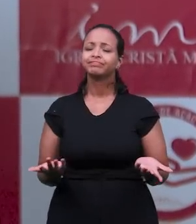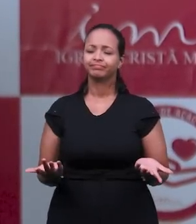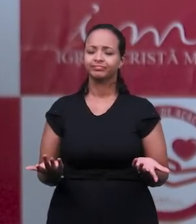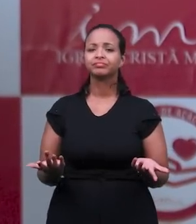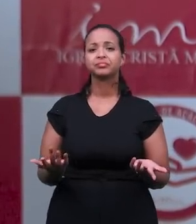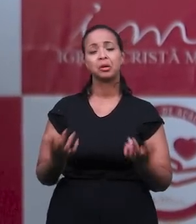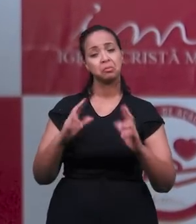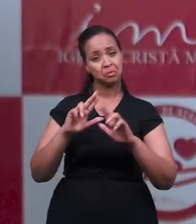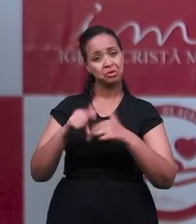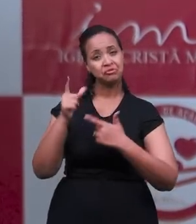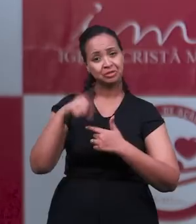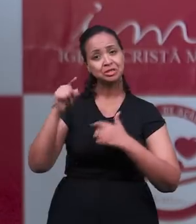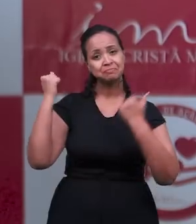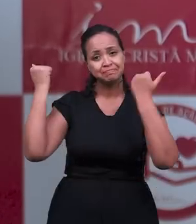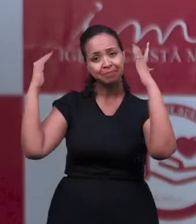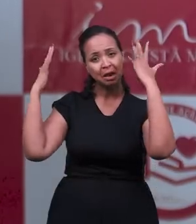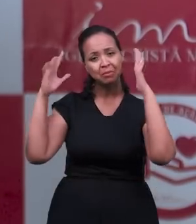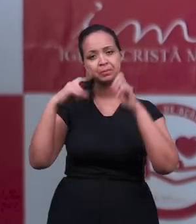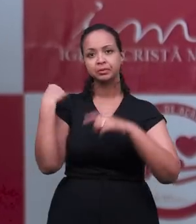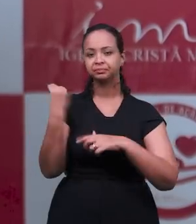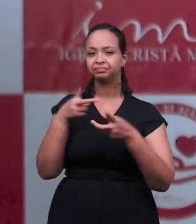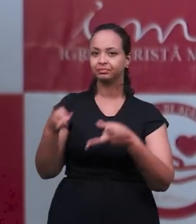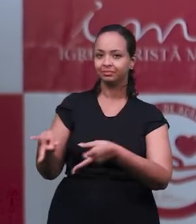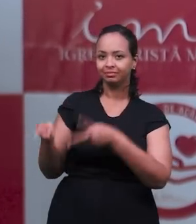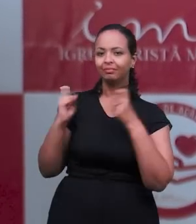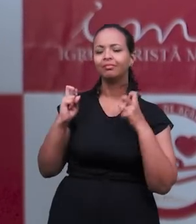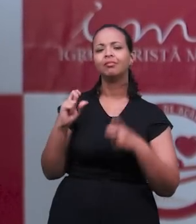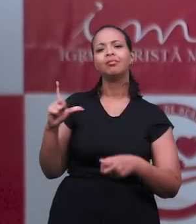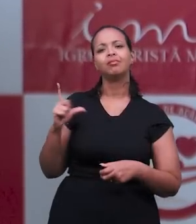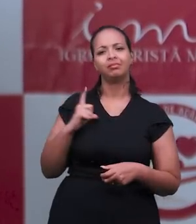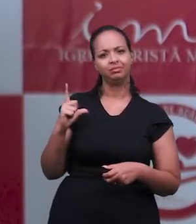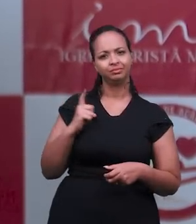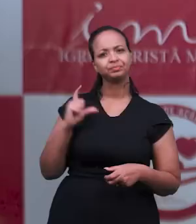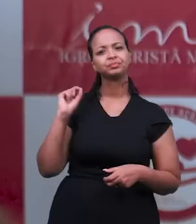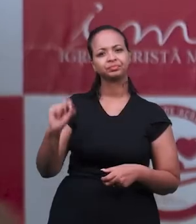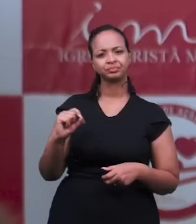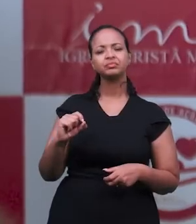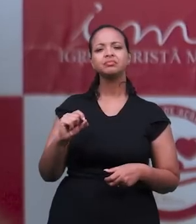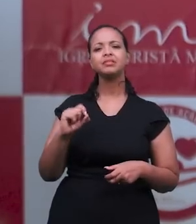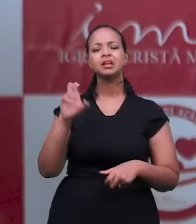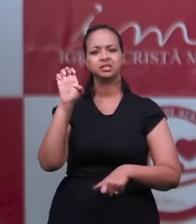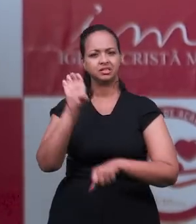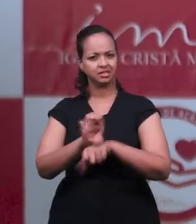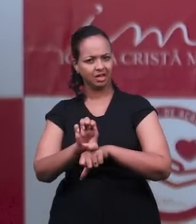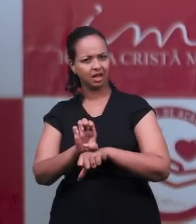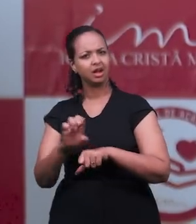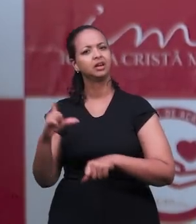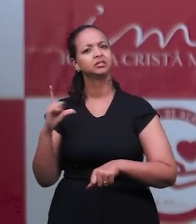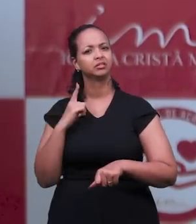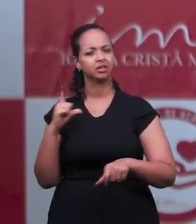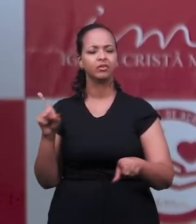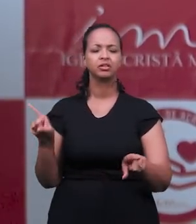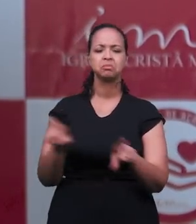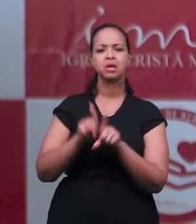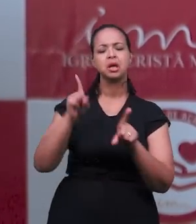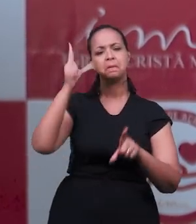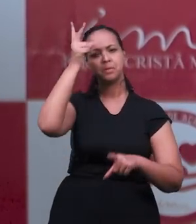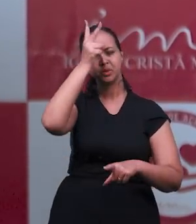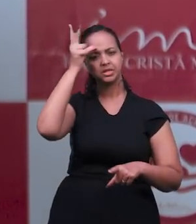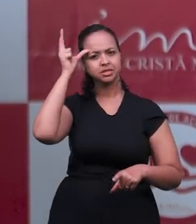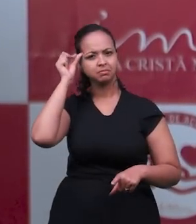ter. Então, vocês estão parabéns, porque a gente viu aqui diversos órgãos, nossos órgãos do Governo do Estado, órgãos do Governo